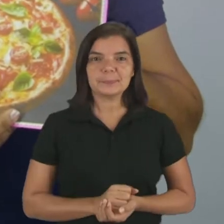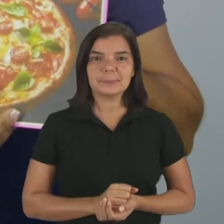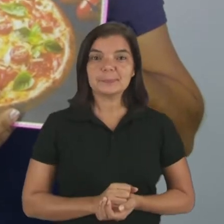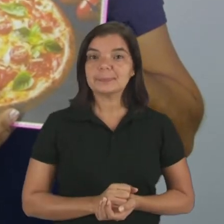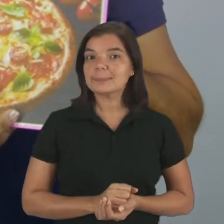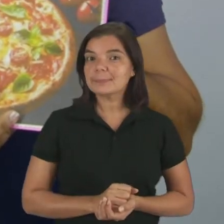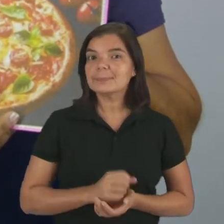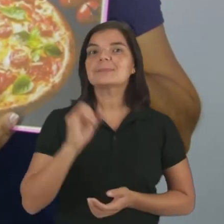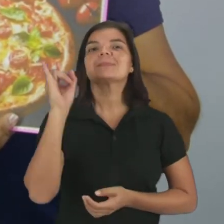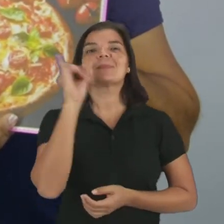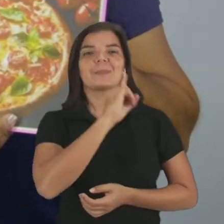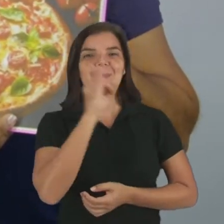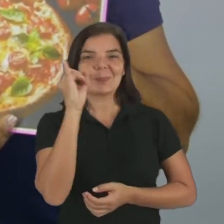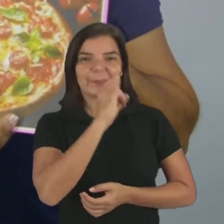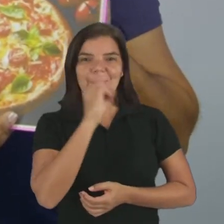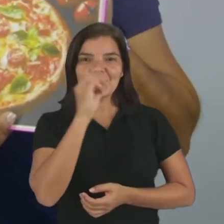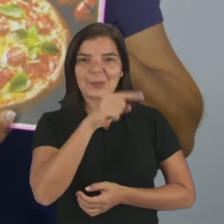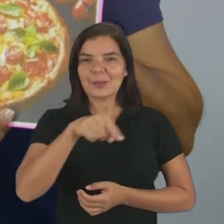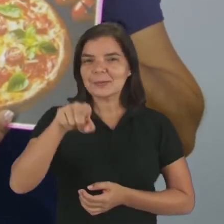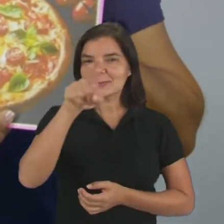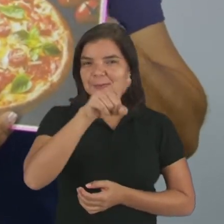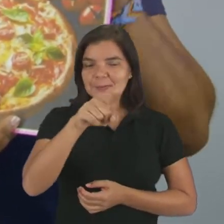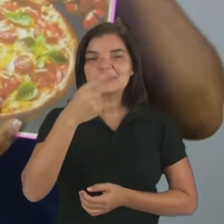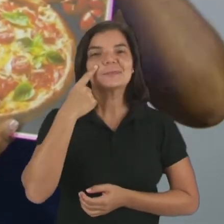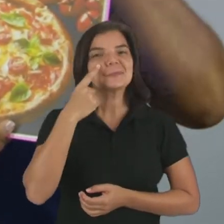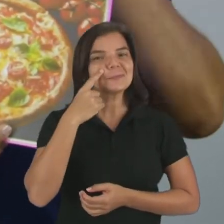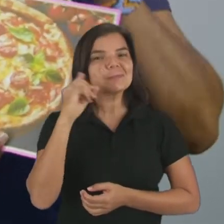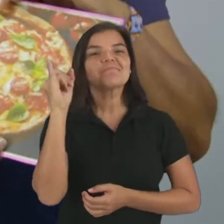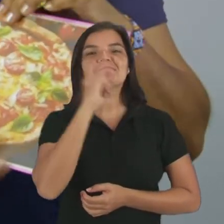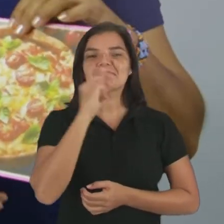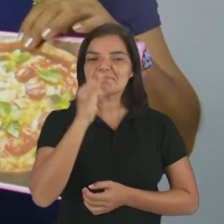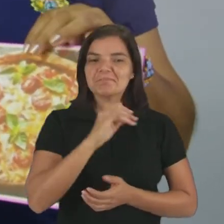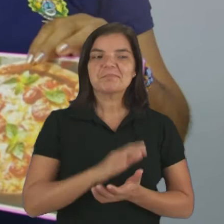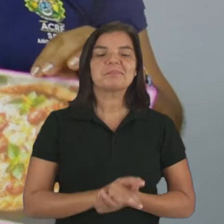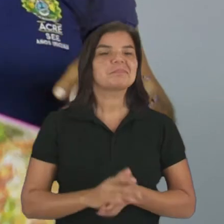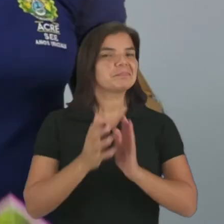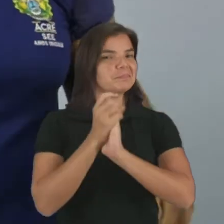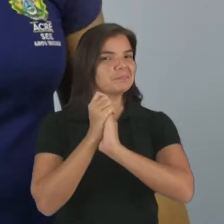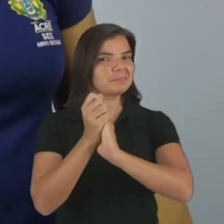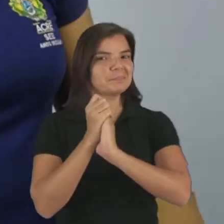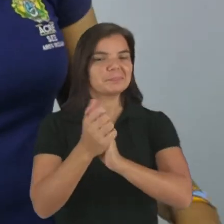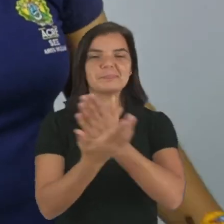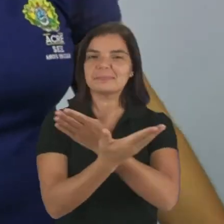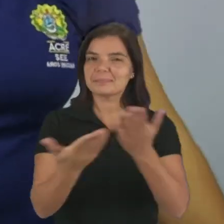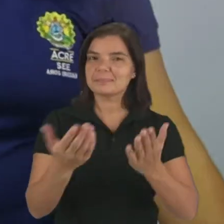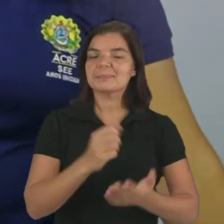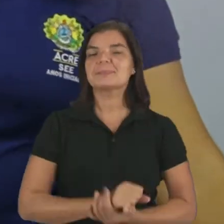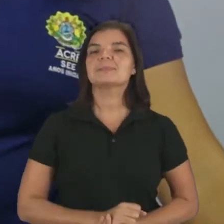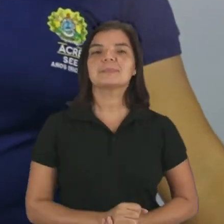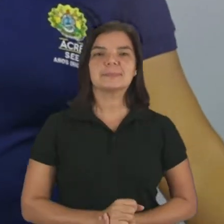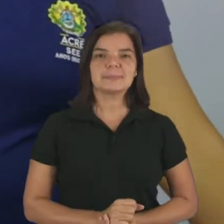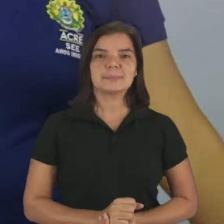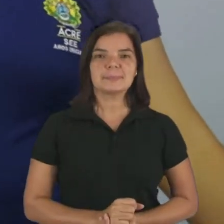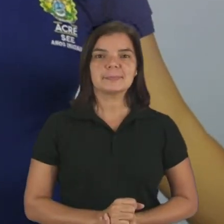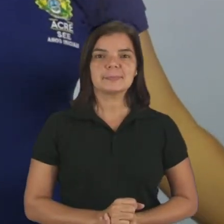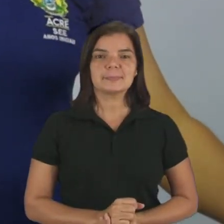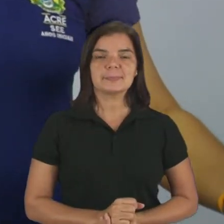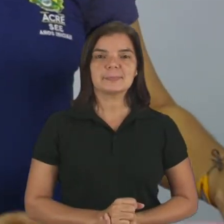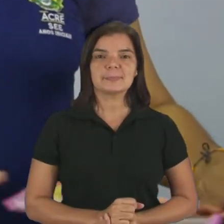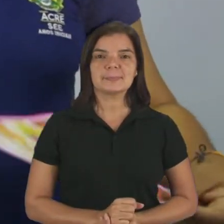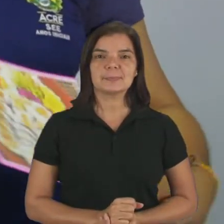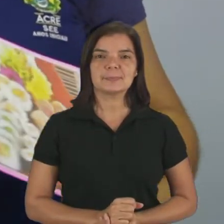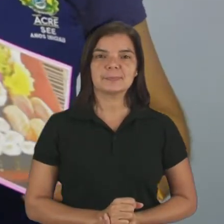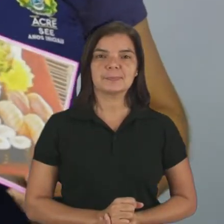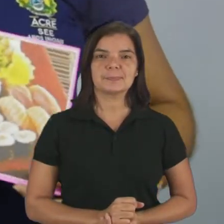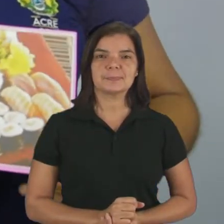Itália. Se você disse que é da Itália, ó, parabéns, acertou. Vou pegar outra